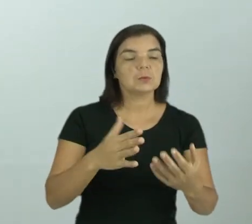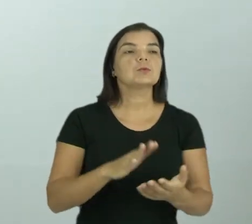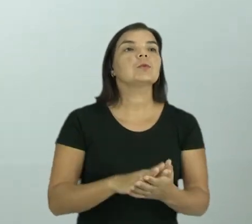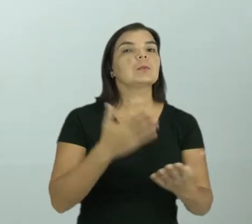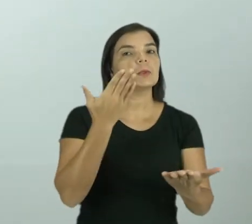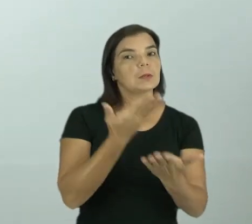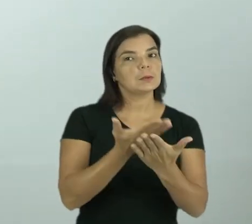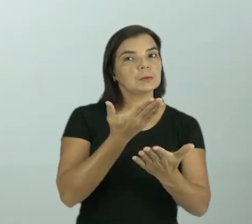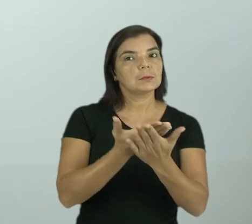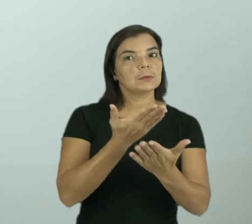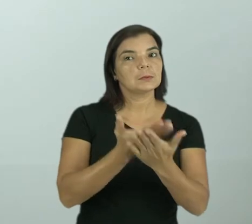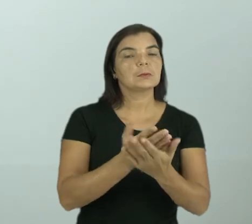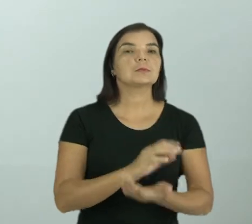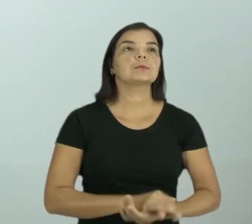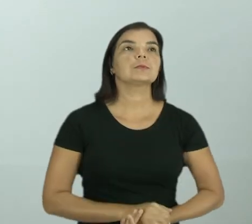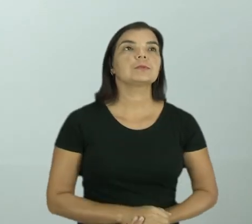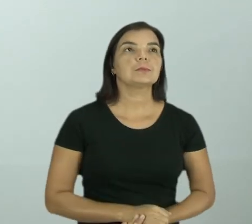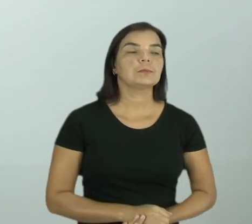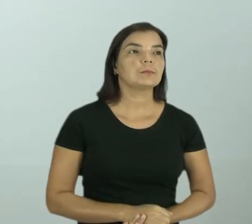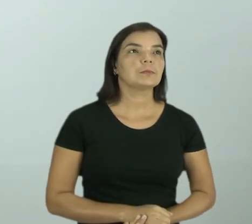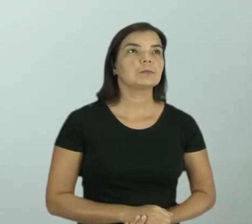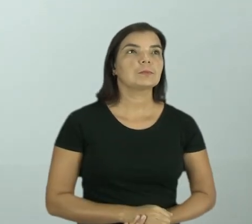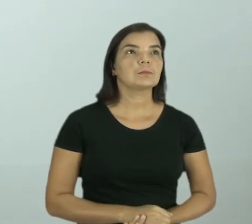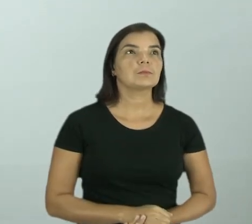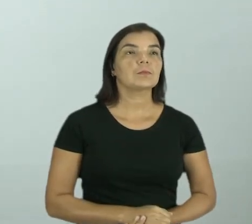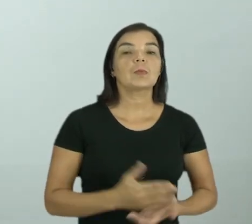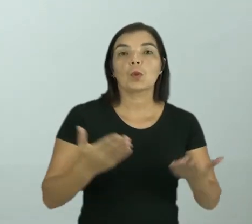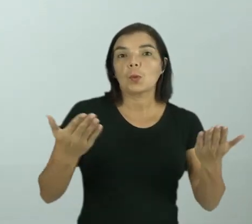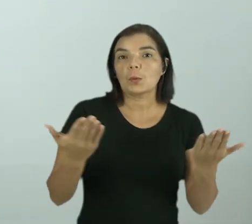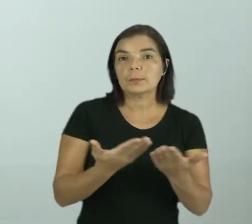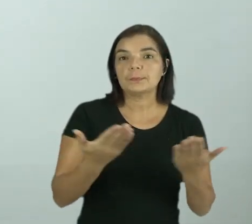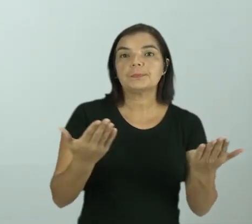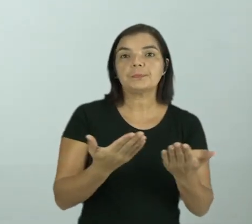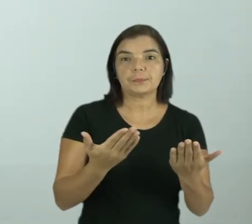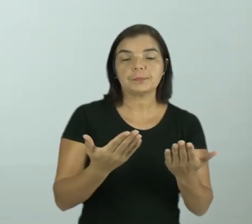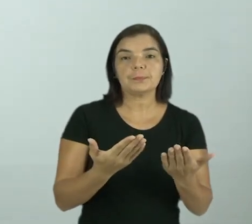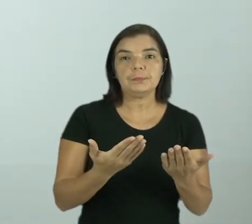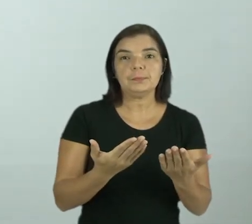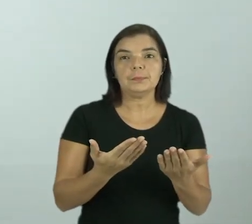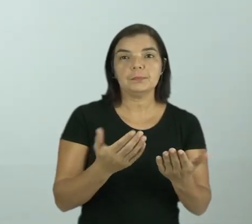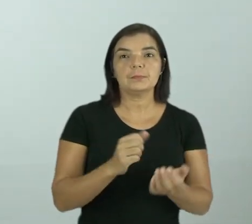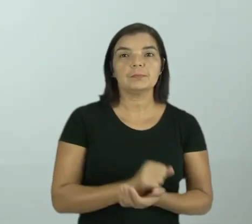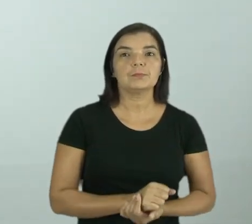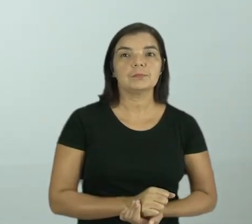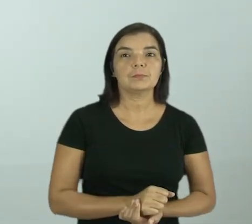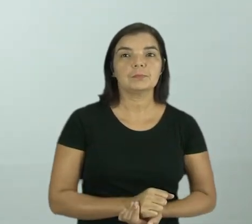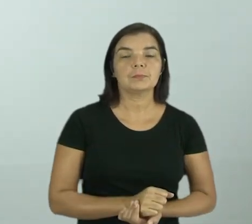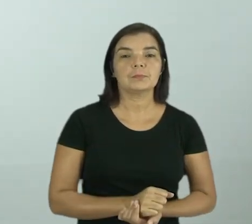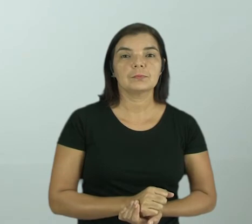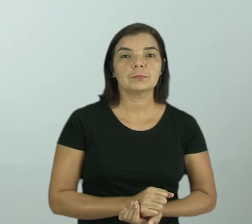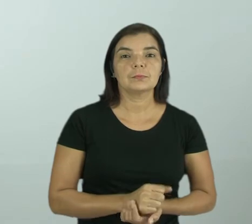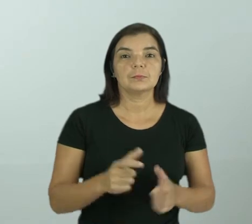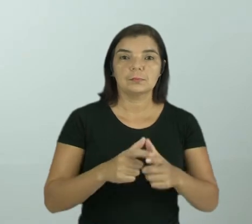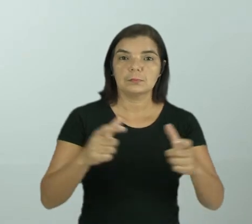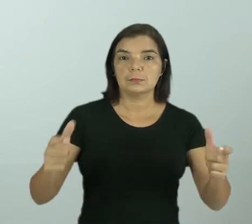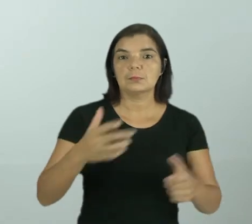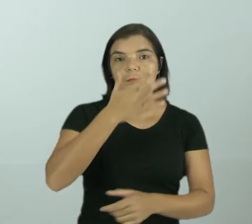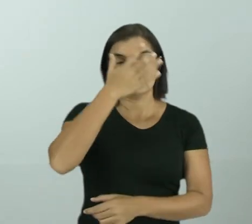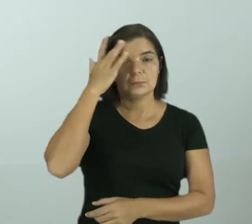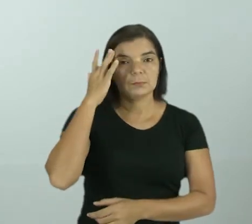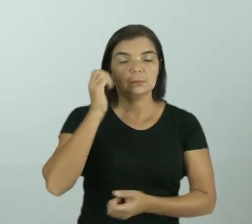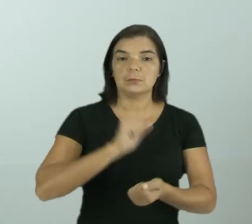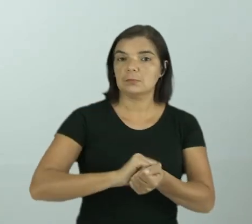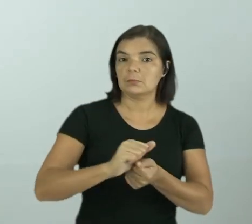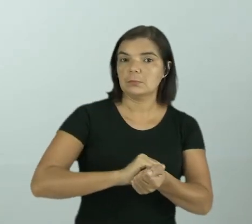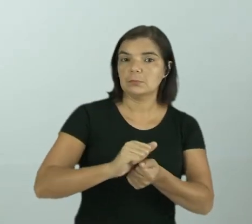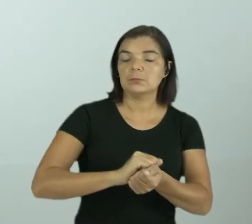as aulas. Não é mesmo? Então, vamos lá. Hoje em dia, como a grande parte das pessoas lavam